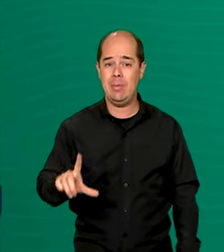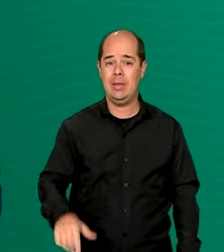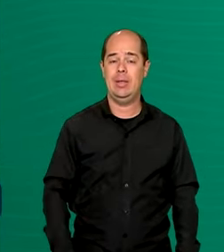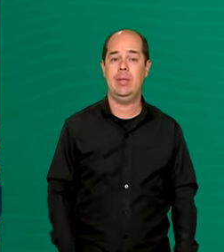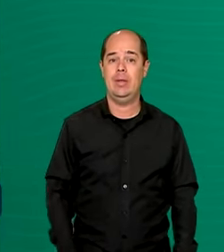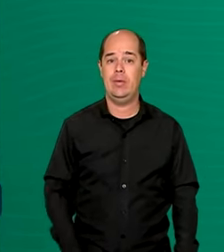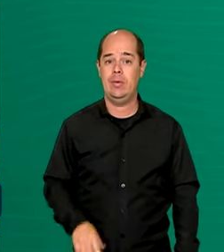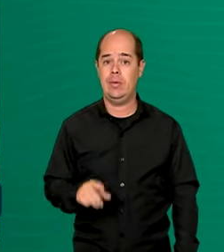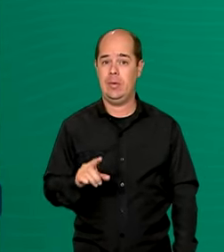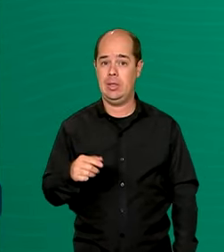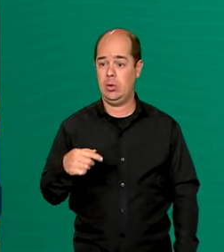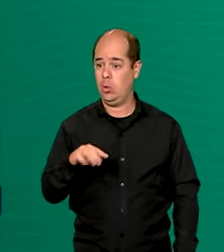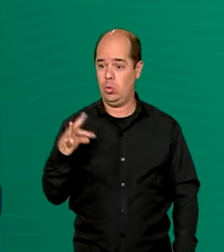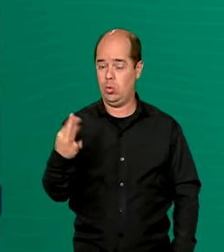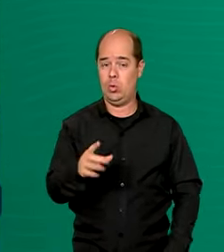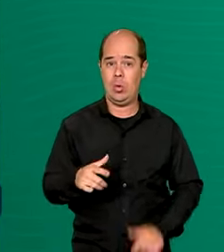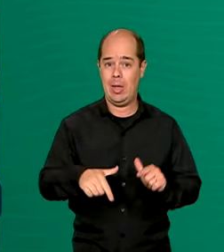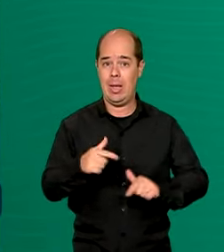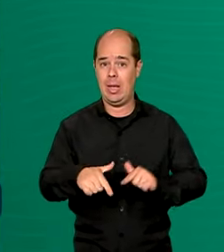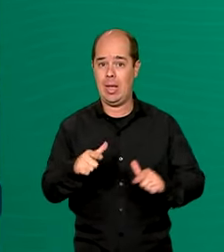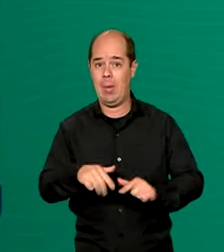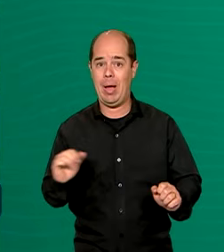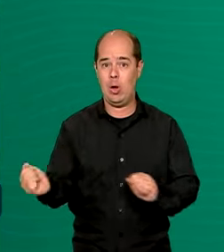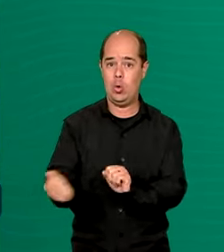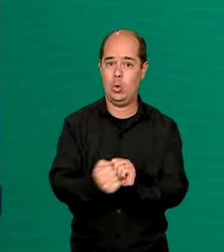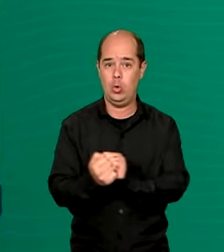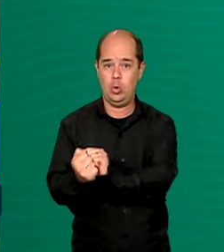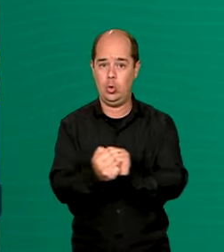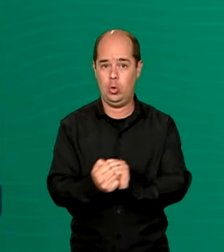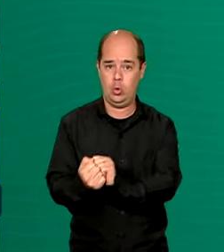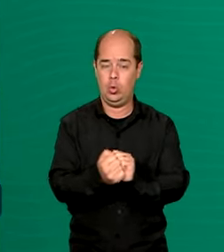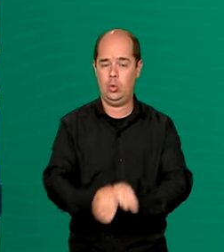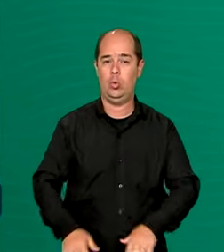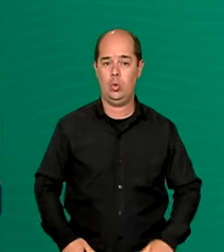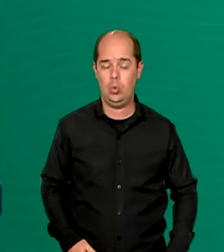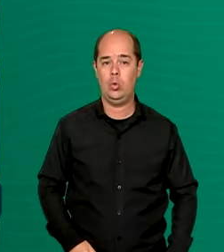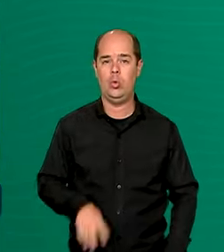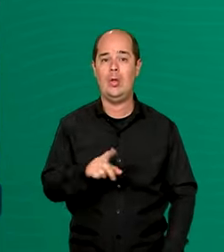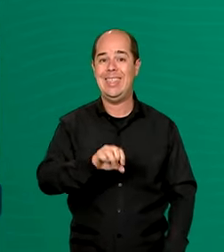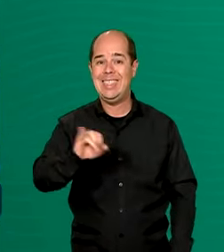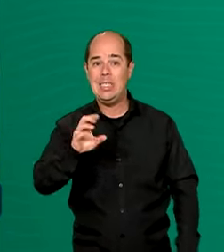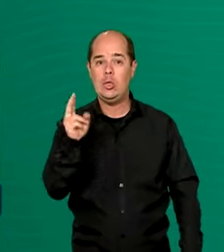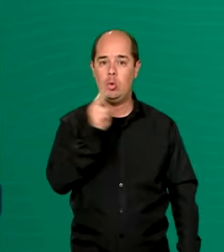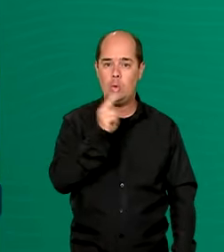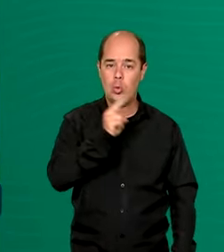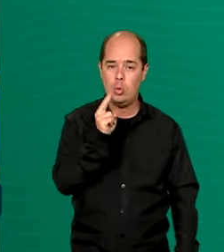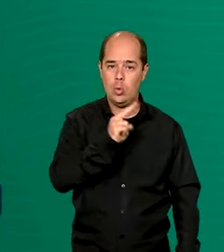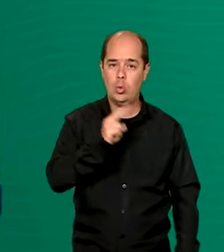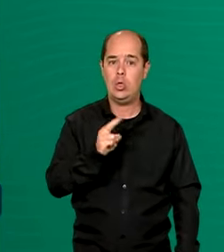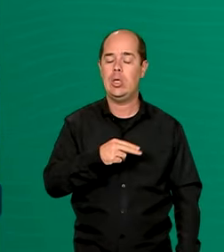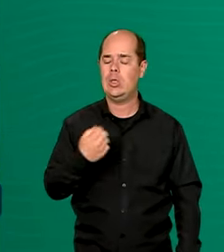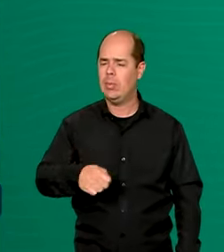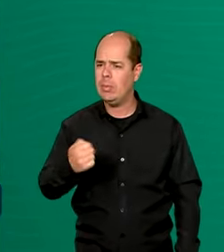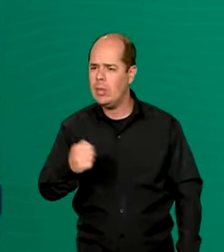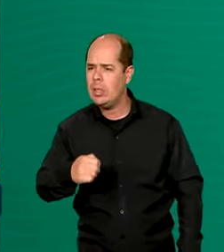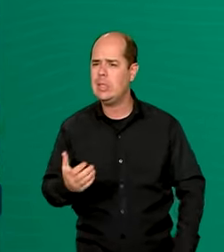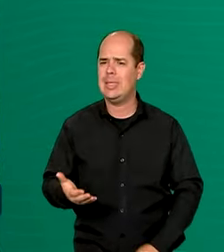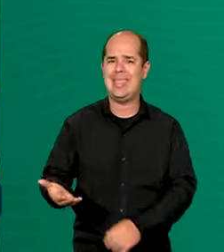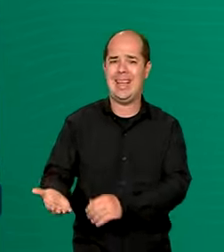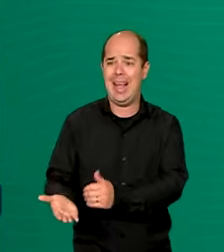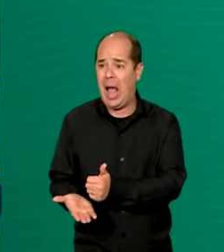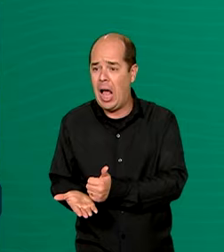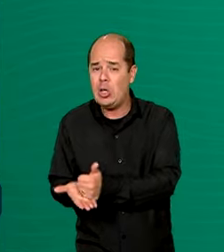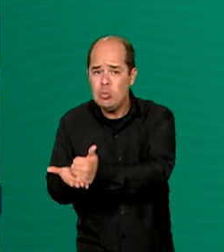conjuntamente. Isso facilita muito as pessoas em situação de emergência, dependem de solidariedade, dependem de